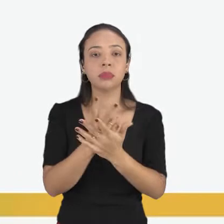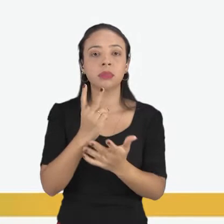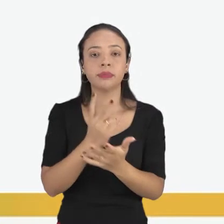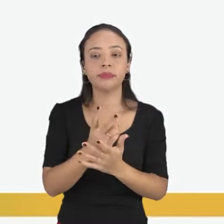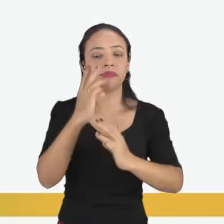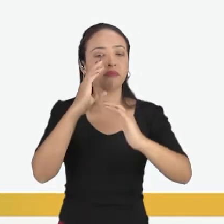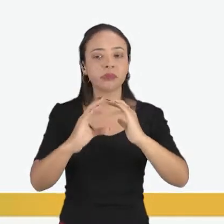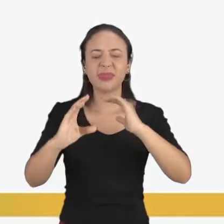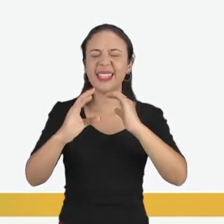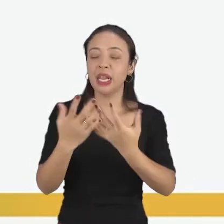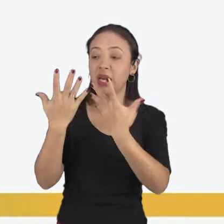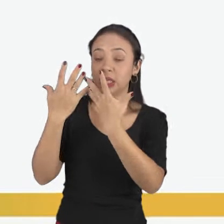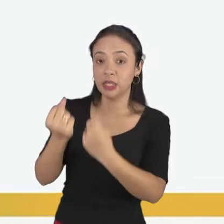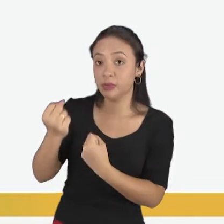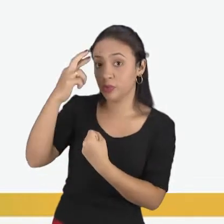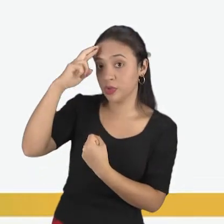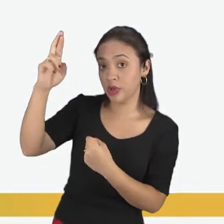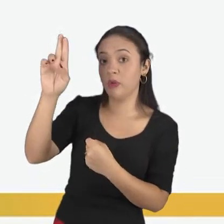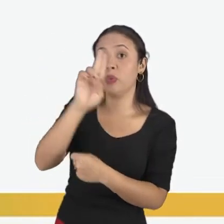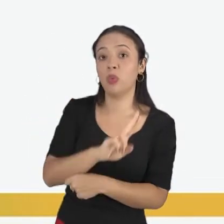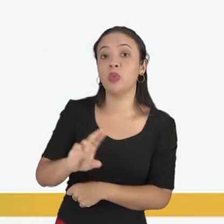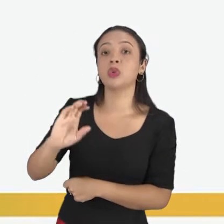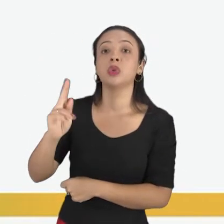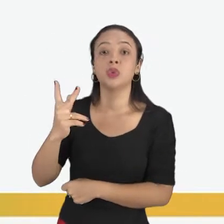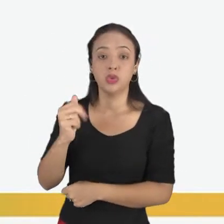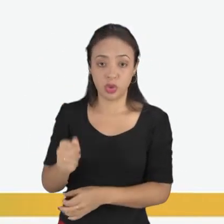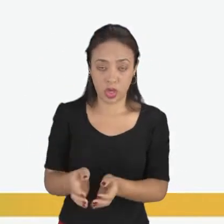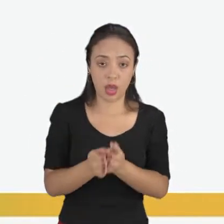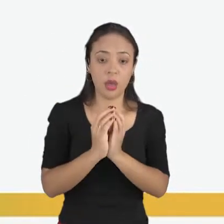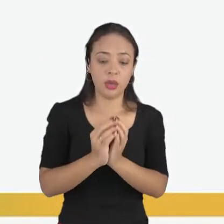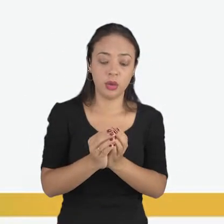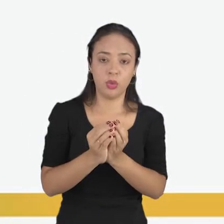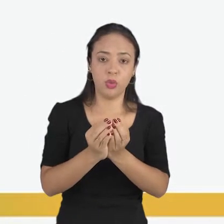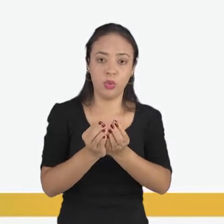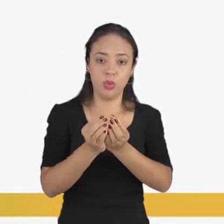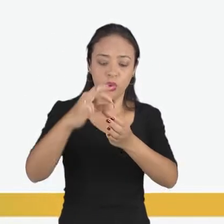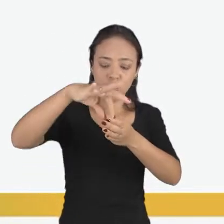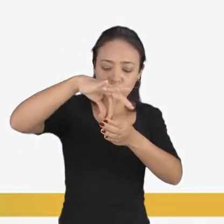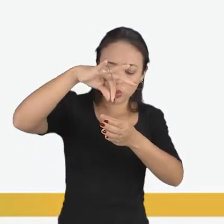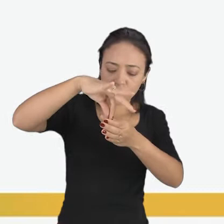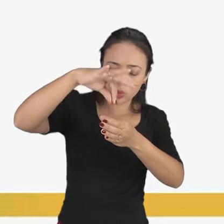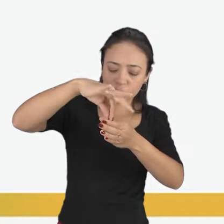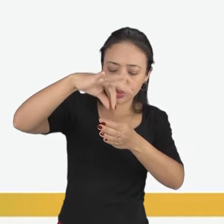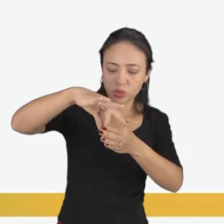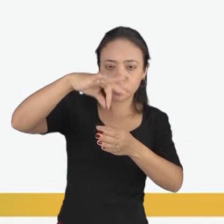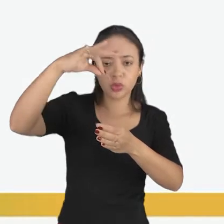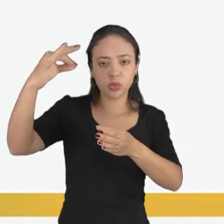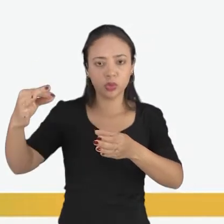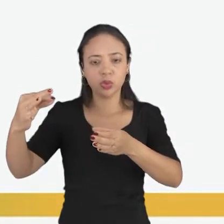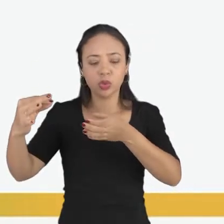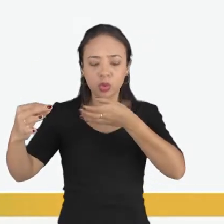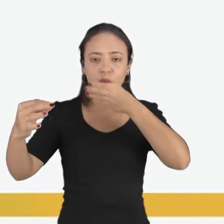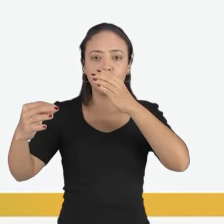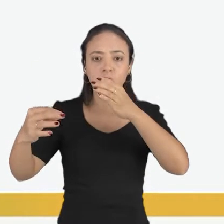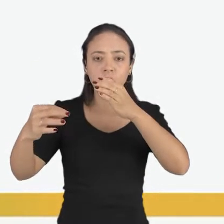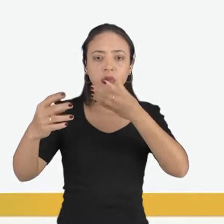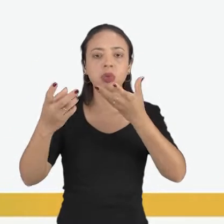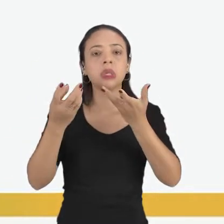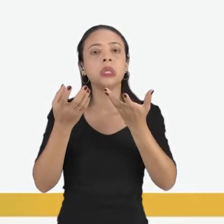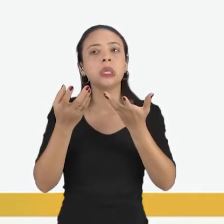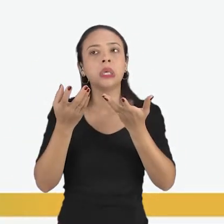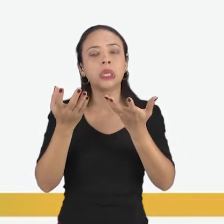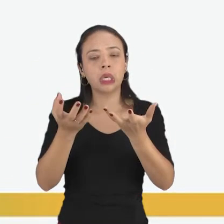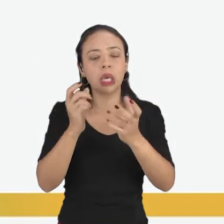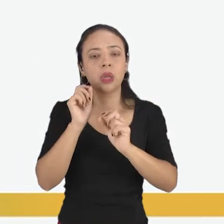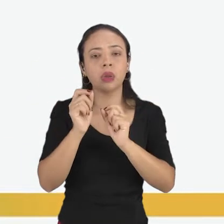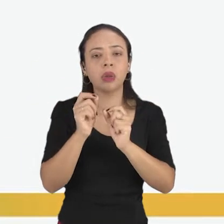Daime. Eles usam o chá e, no uso do chá, há uma busca de iluminação, de sabedoria. Eles